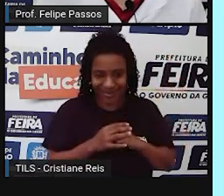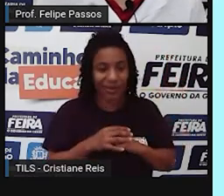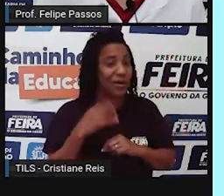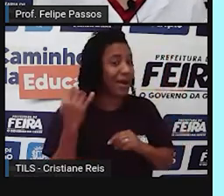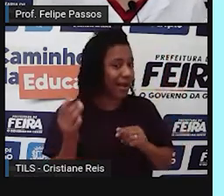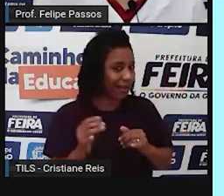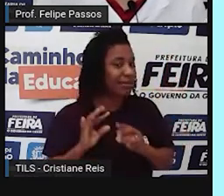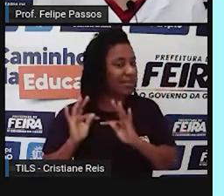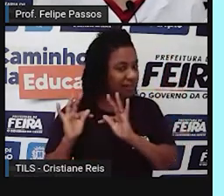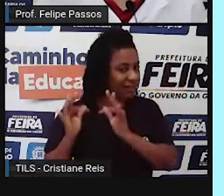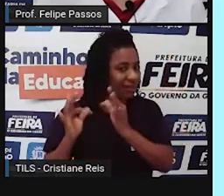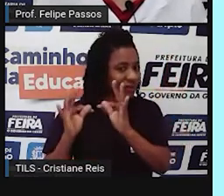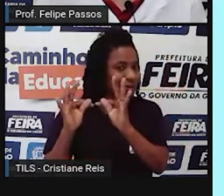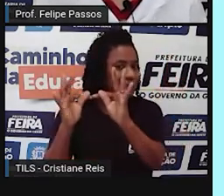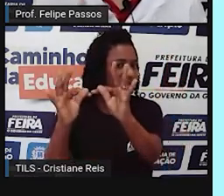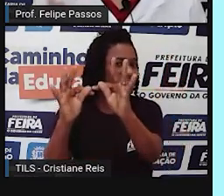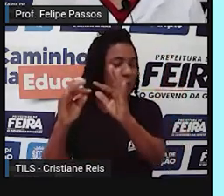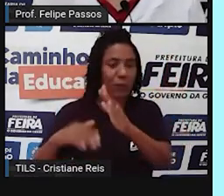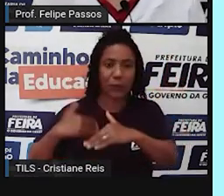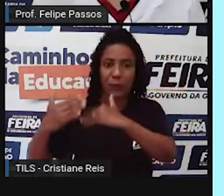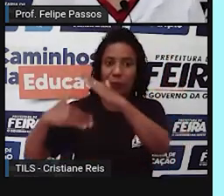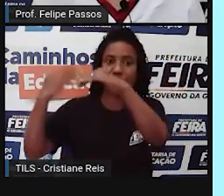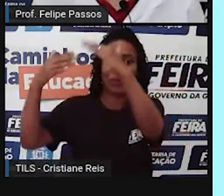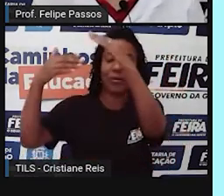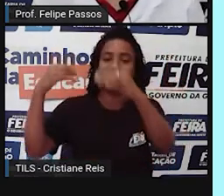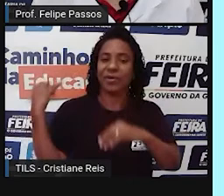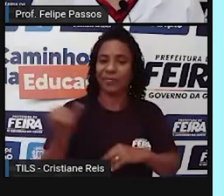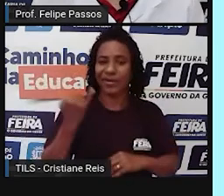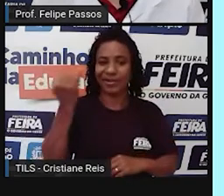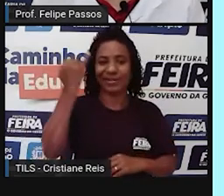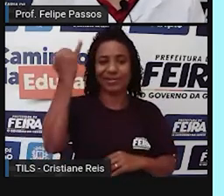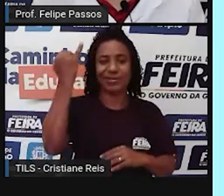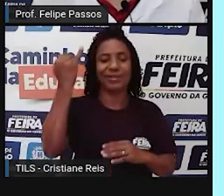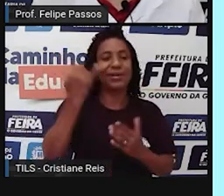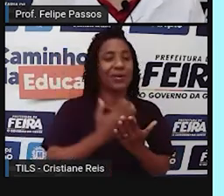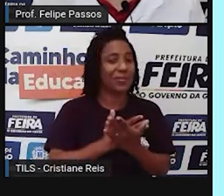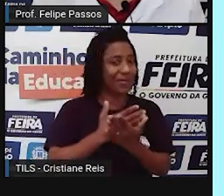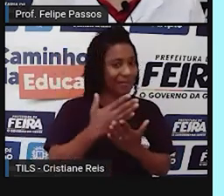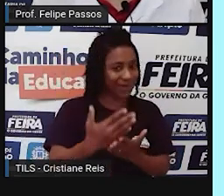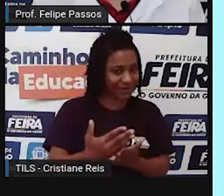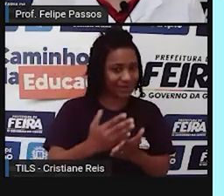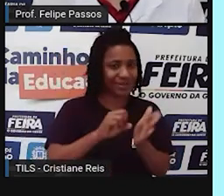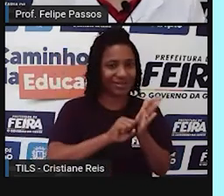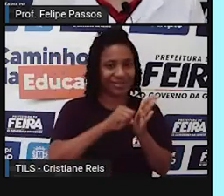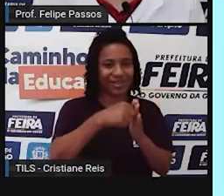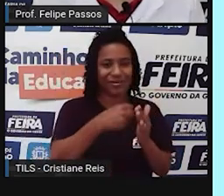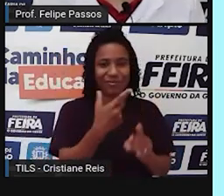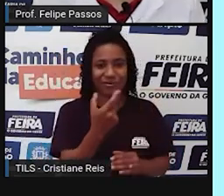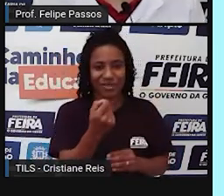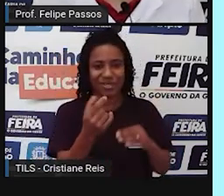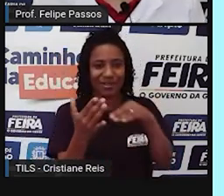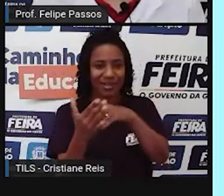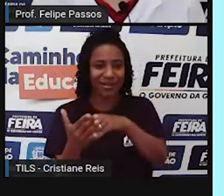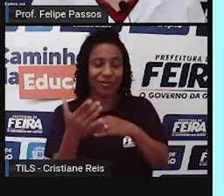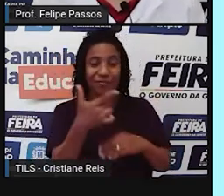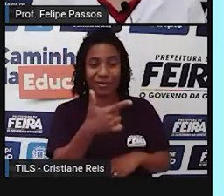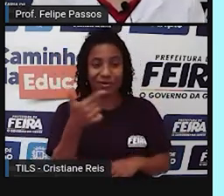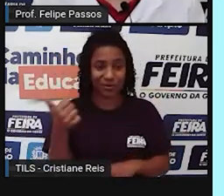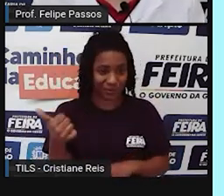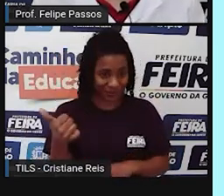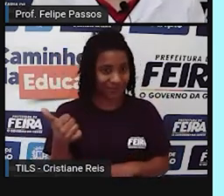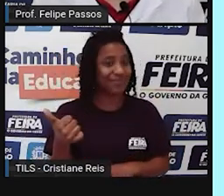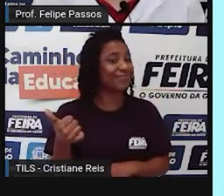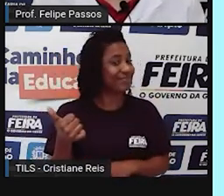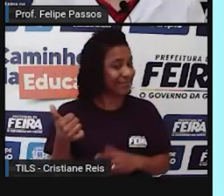que é ali do finzinho do século XX até o início do século XXI, que é o que a gente está vivendo agora, a gente está na segunda década do